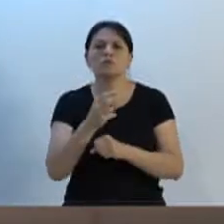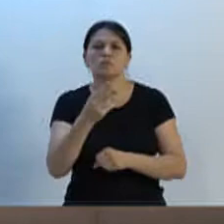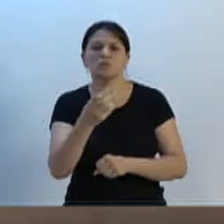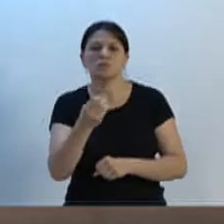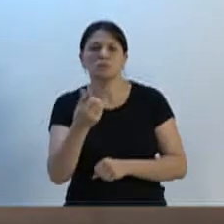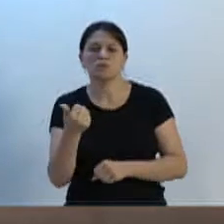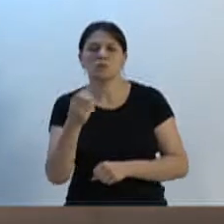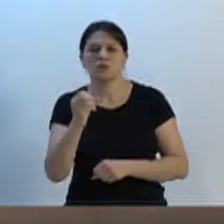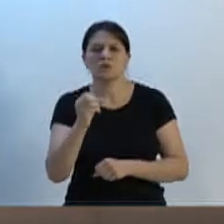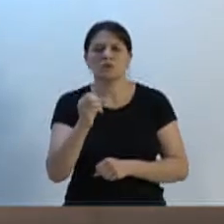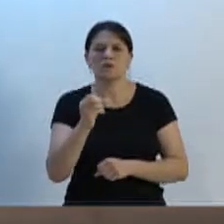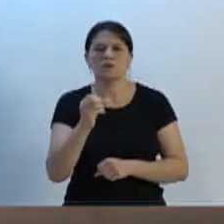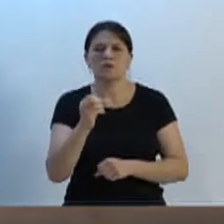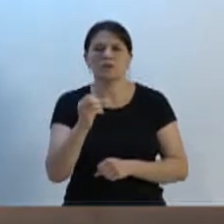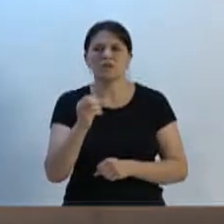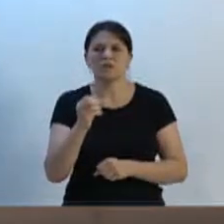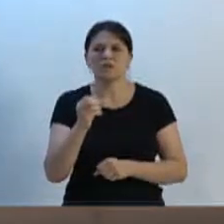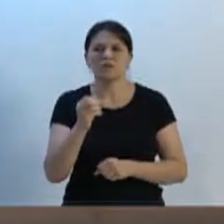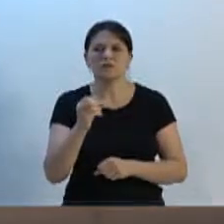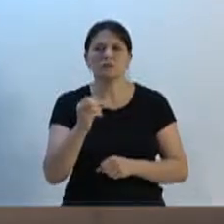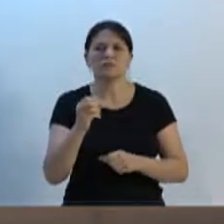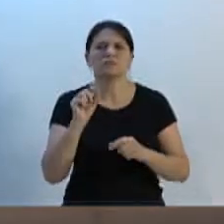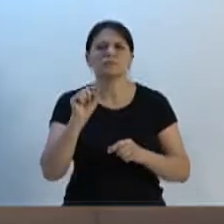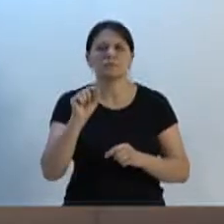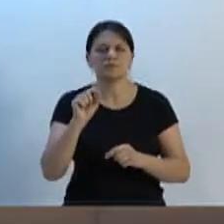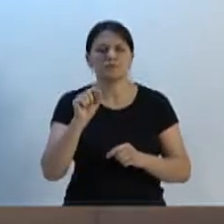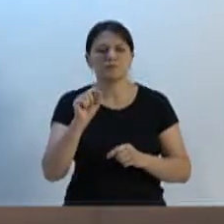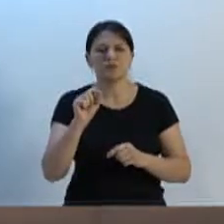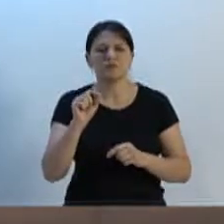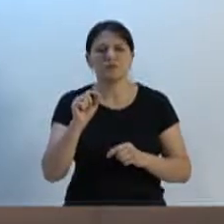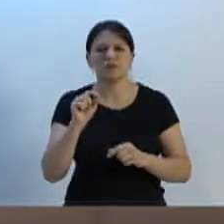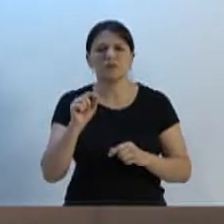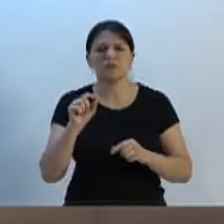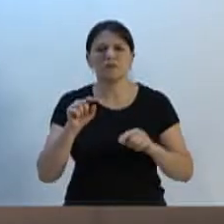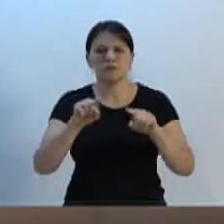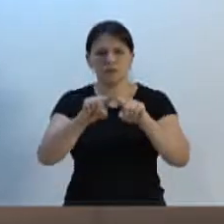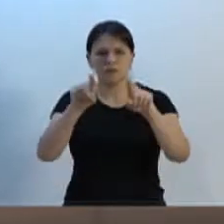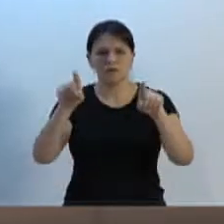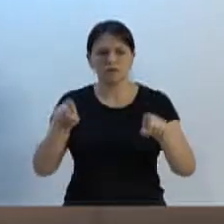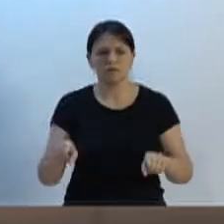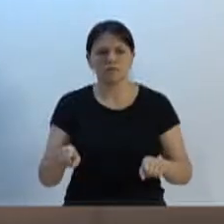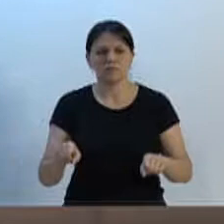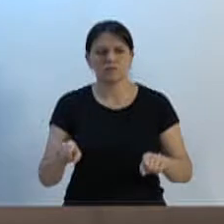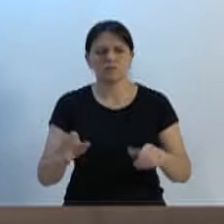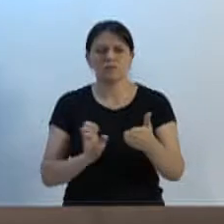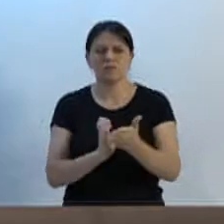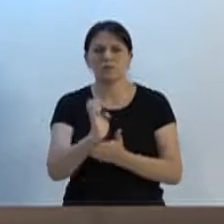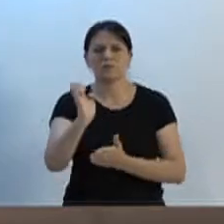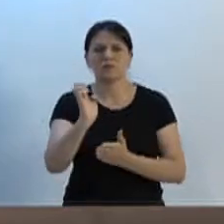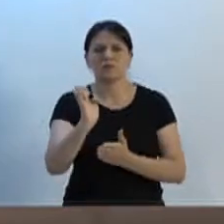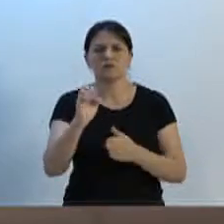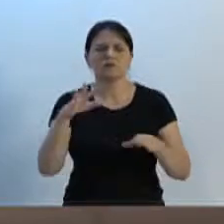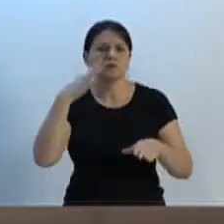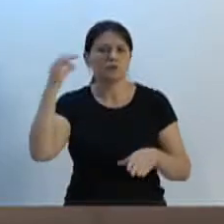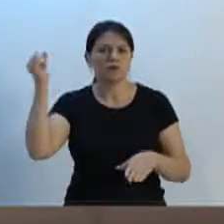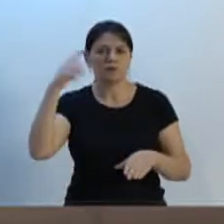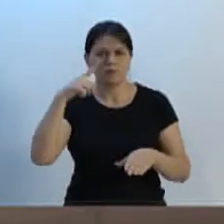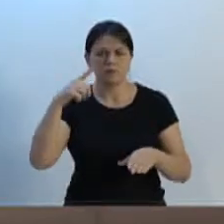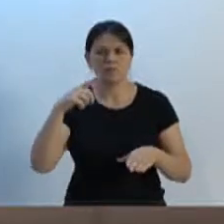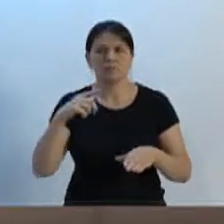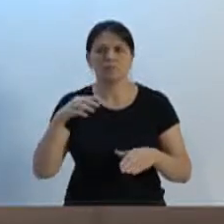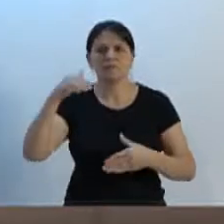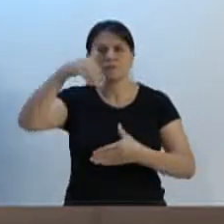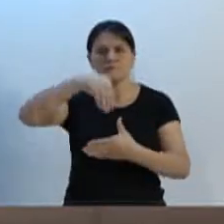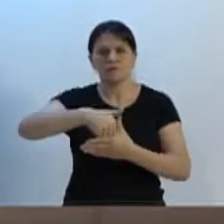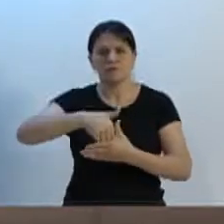de carreira para os servidores técnico-administrativos da FURB e da providências correlatas. Em